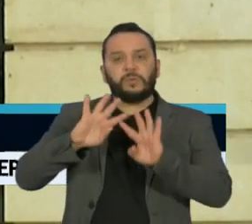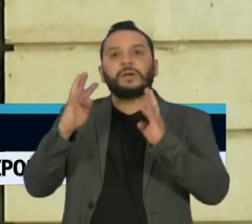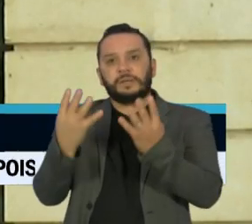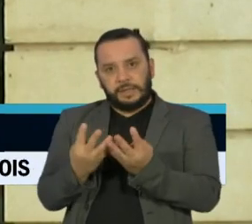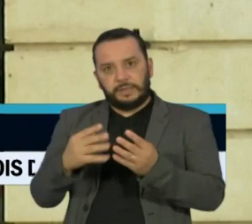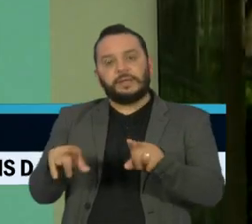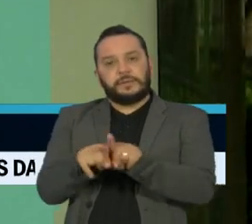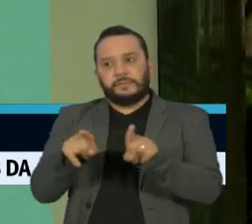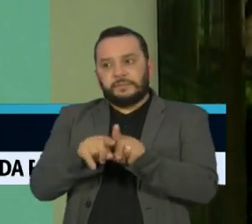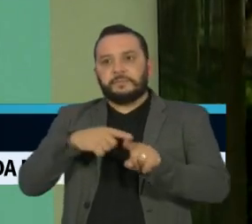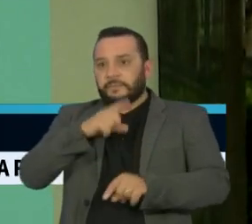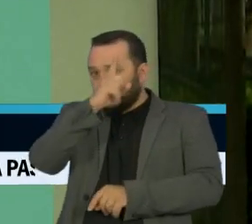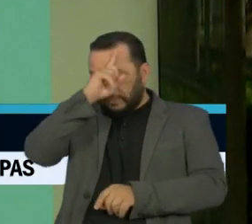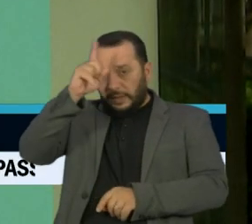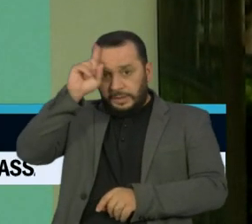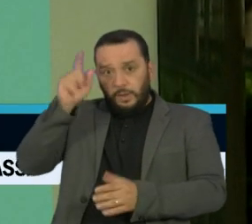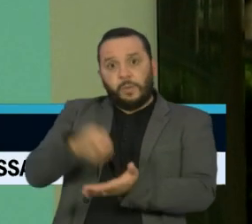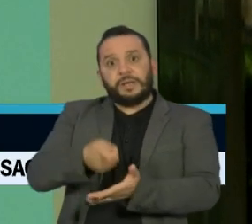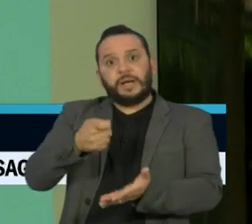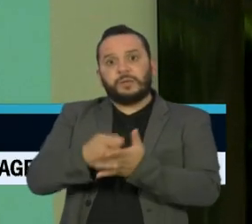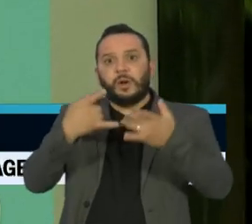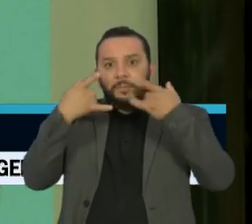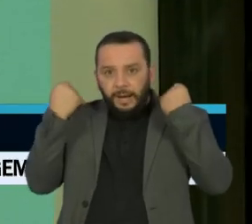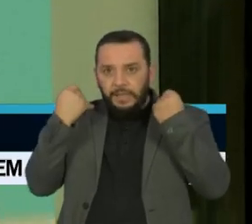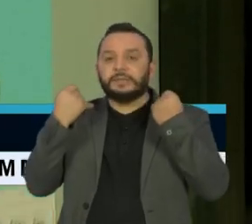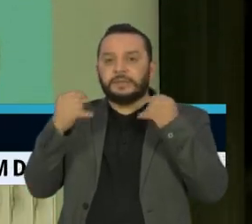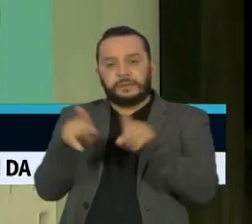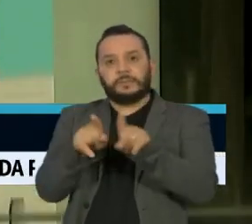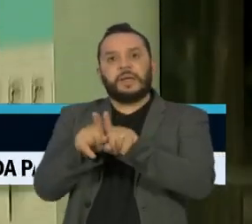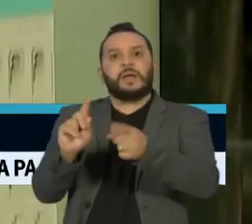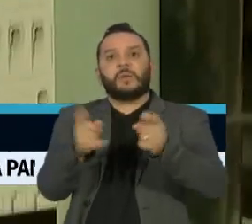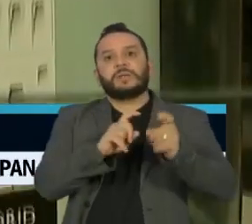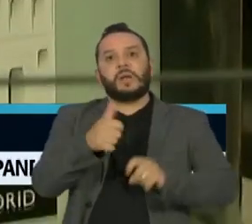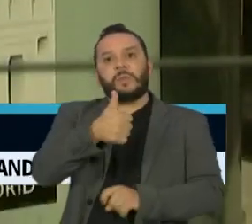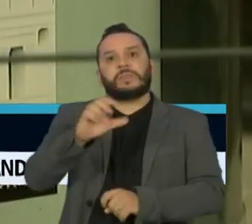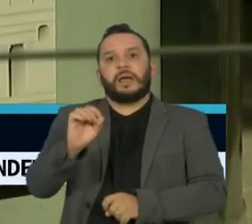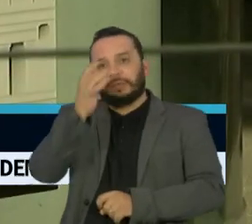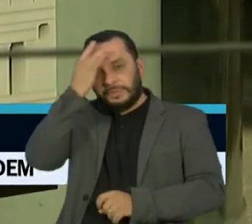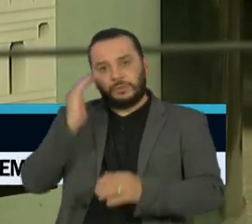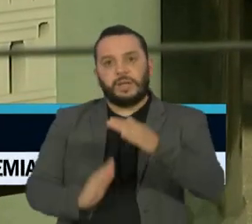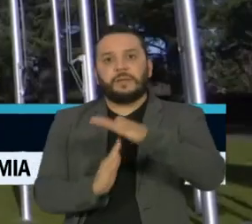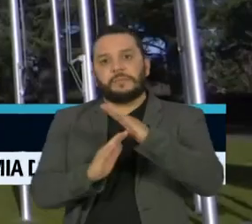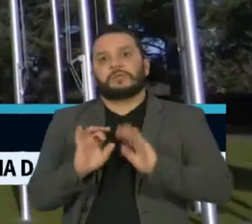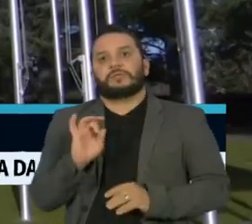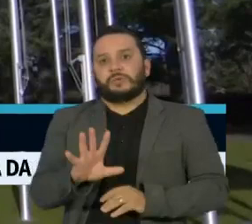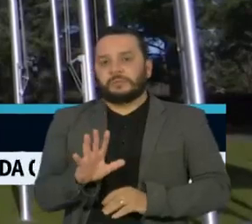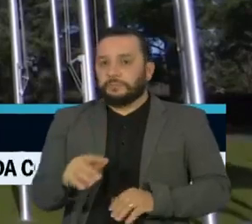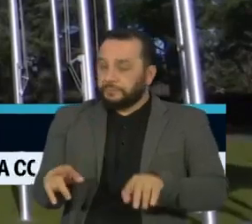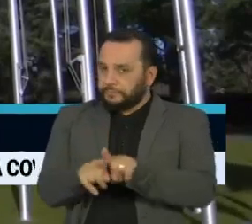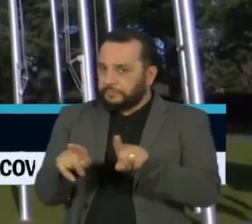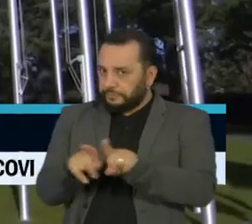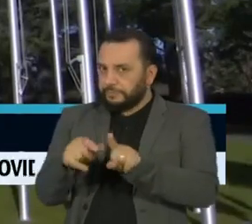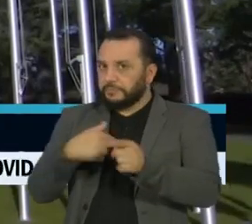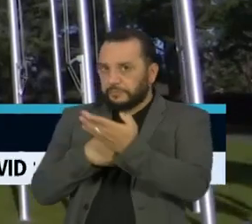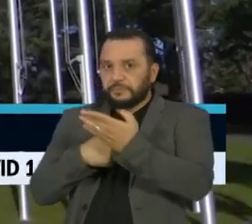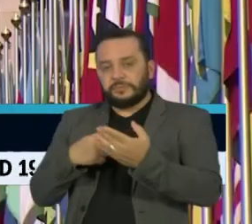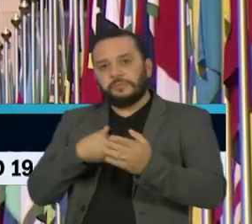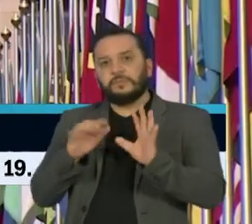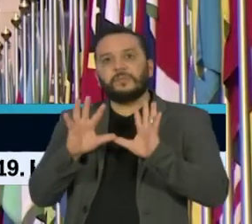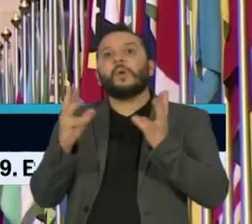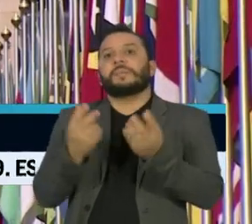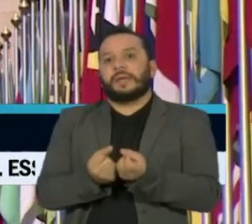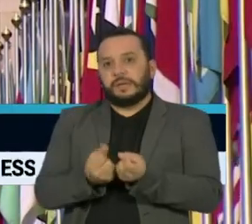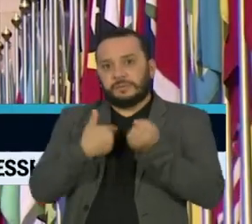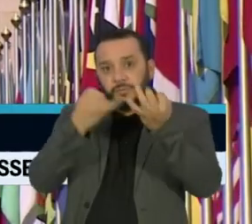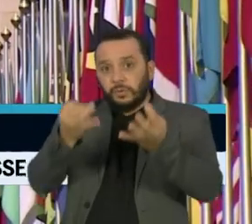máscaras e limitou as reuniões em até 10 pessoas nos espaços públicos na capital espanhola. Para a Organização Mundial da Saúde,